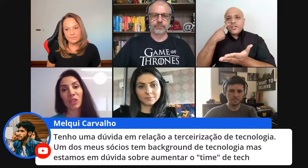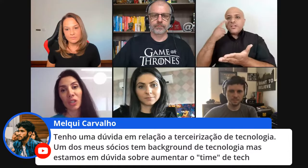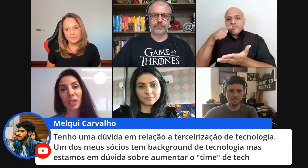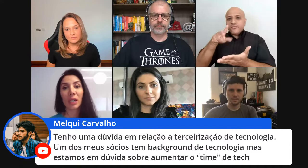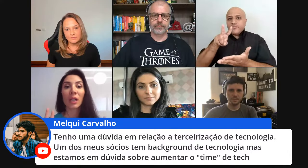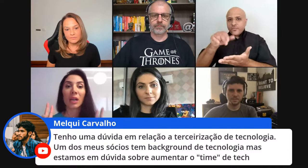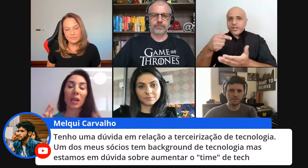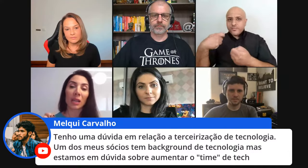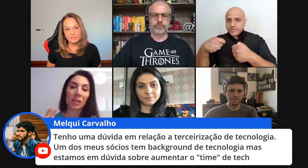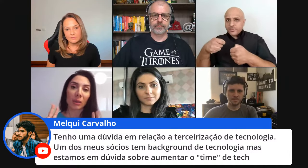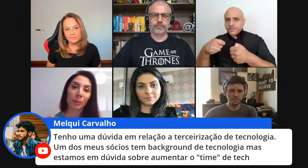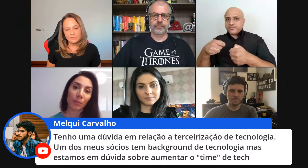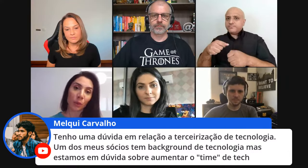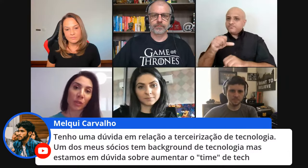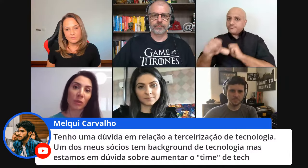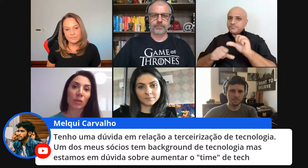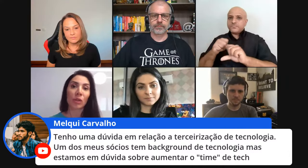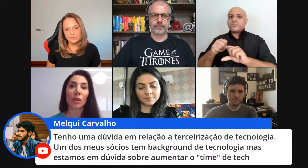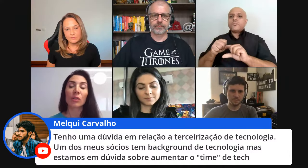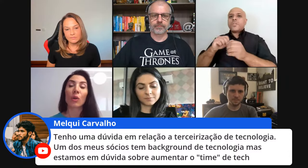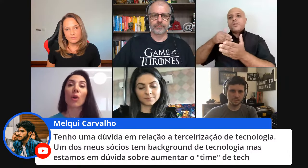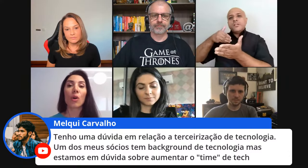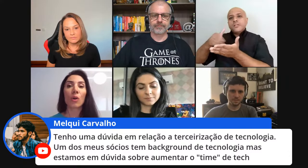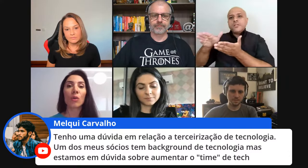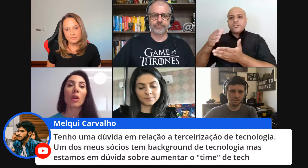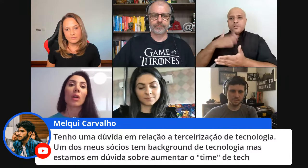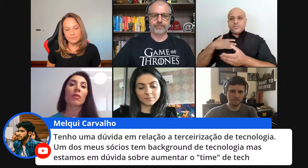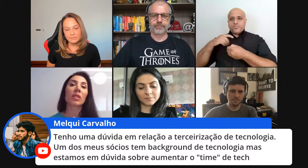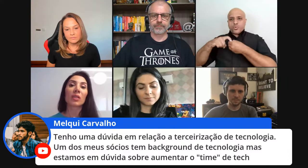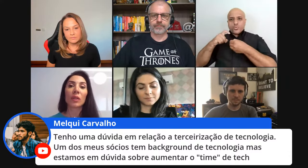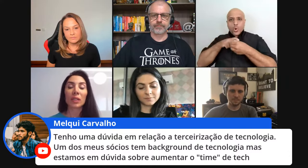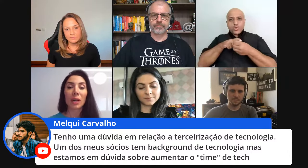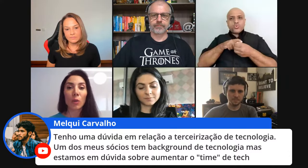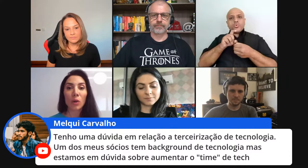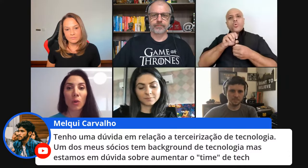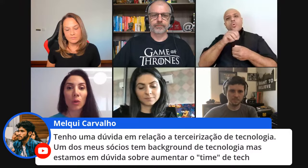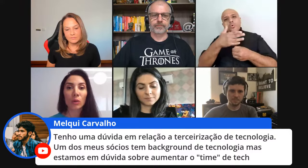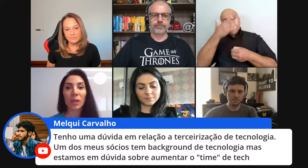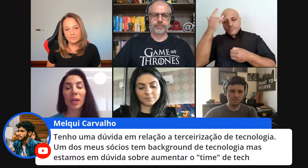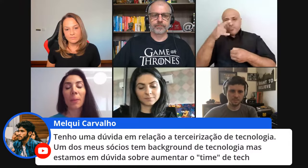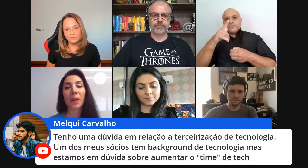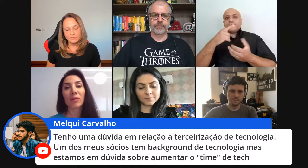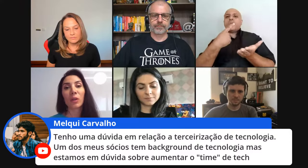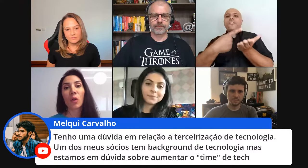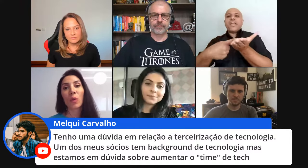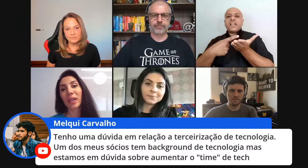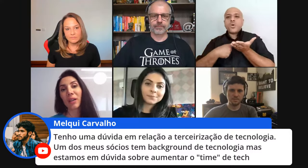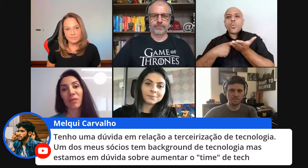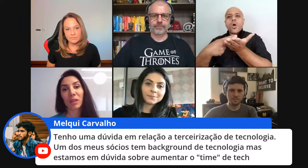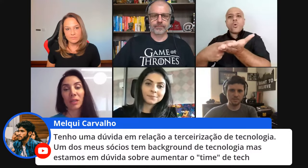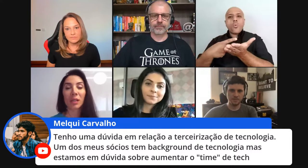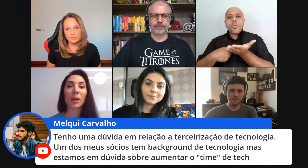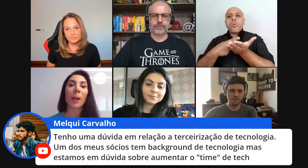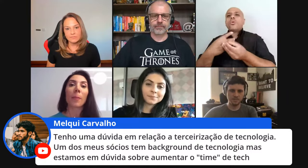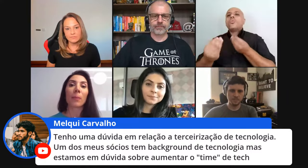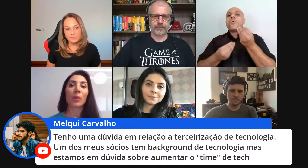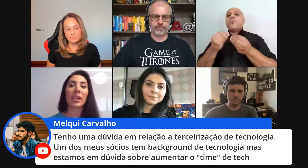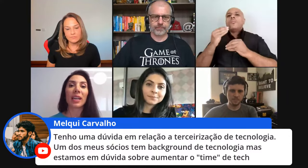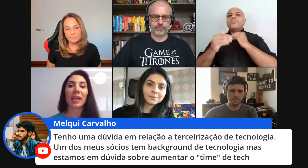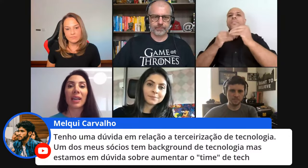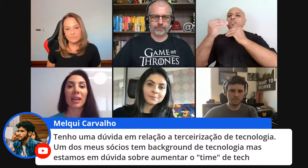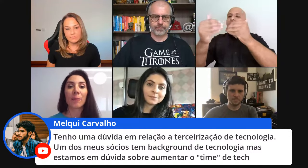precisar demitir esse possível sócio ou vocês vão entrar num acordo ali para ver como é que avança